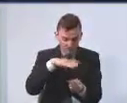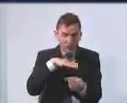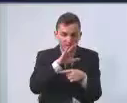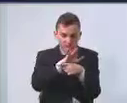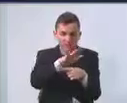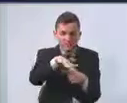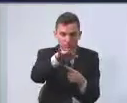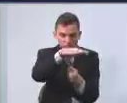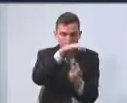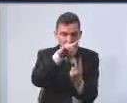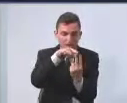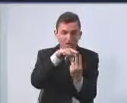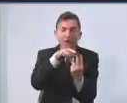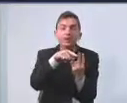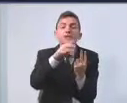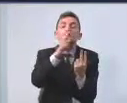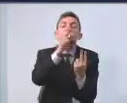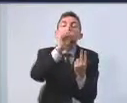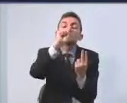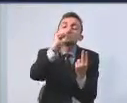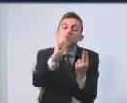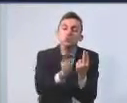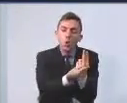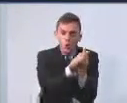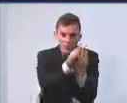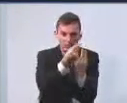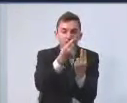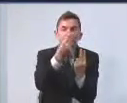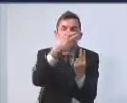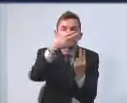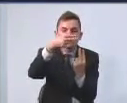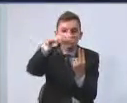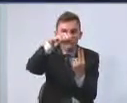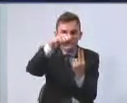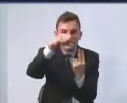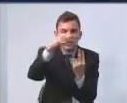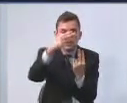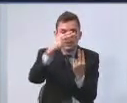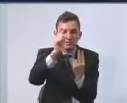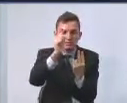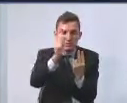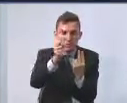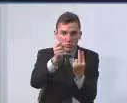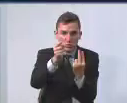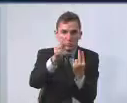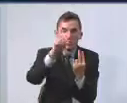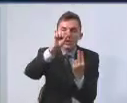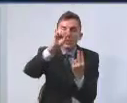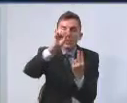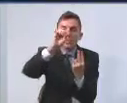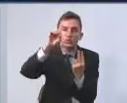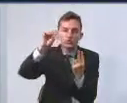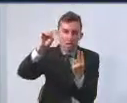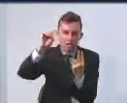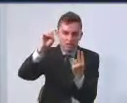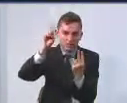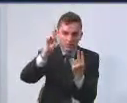é de 3 milhões 393 mil e 800 reais.